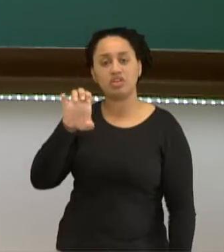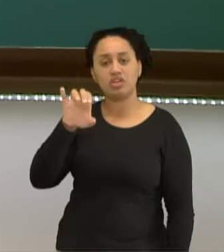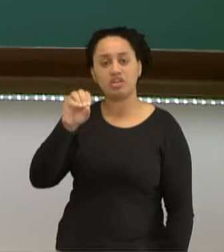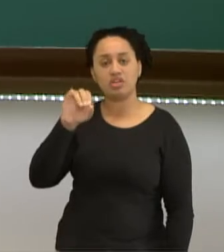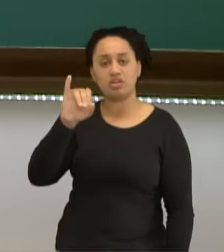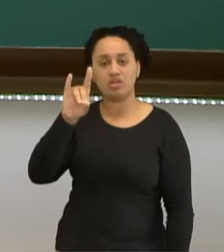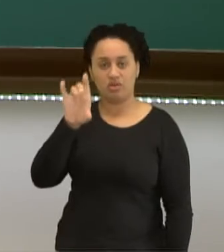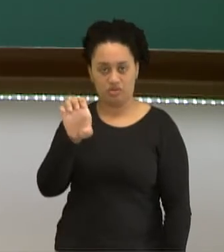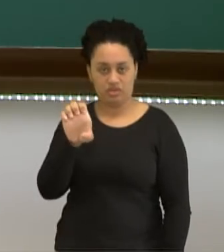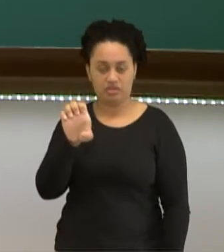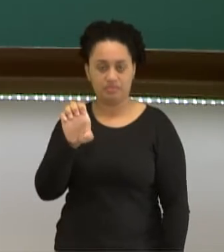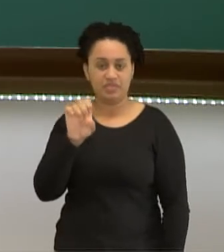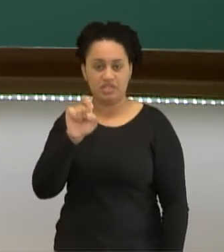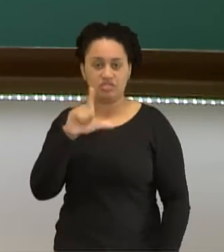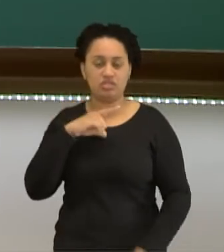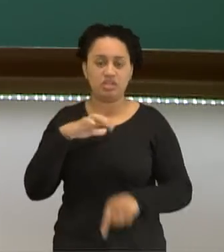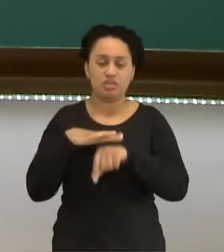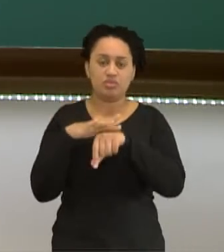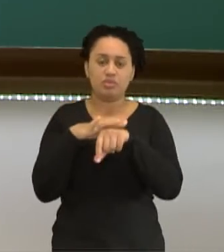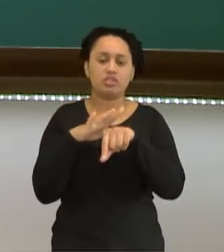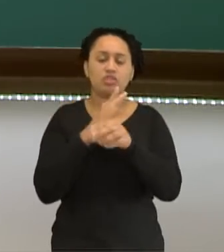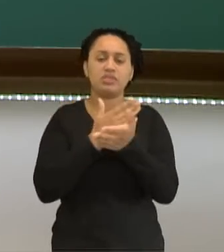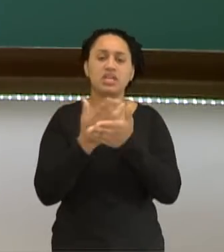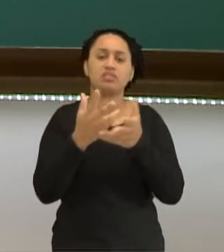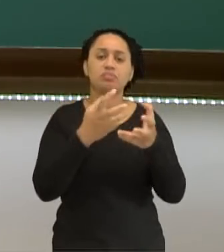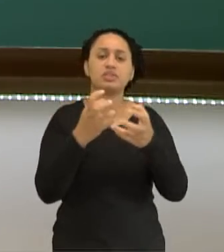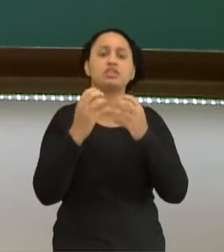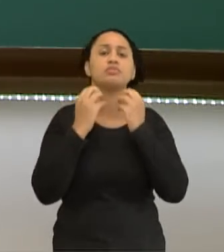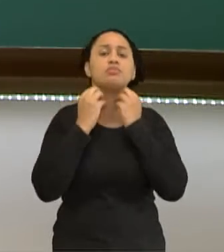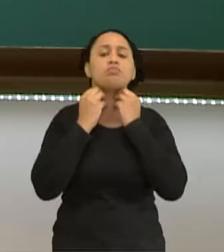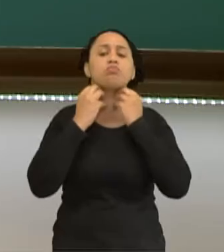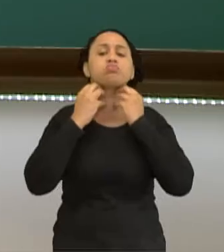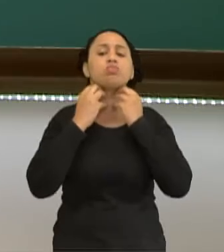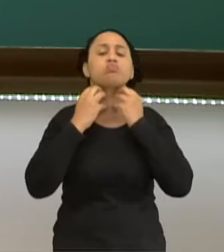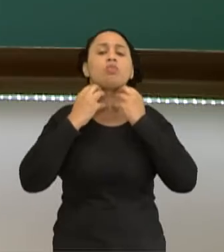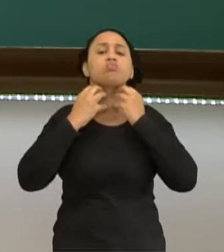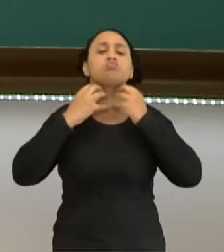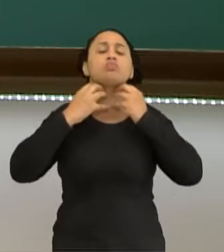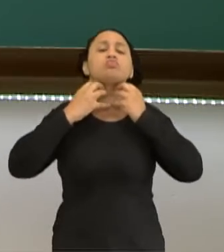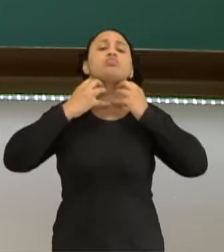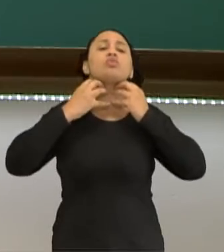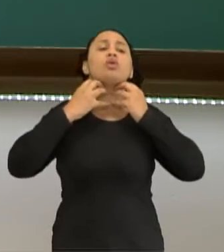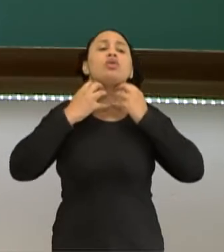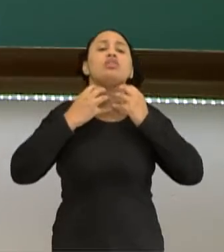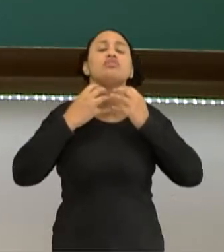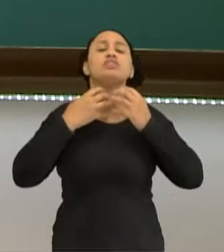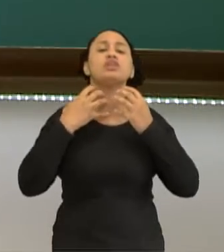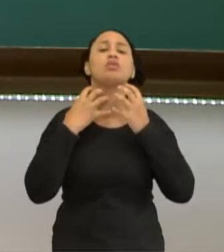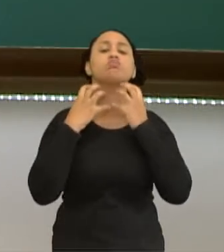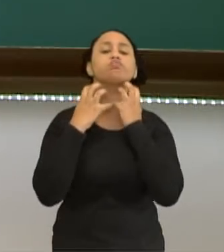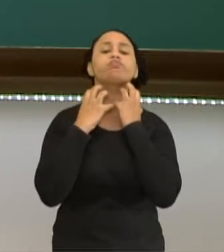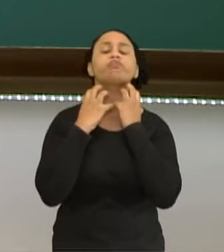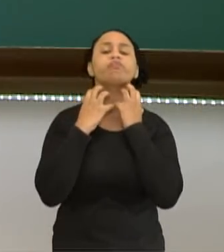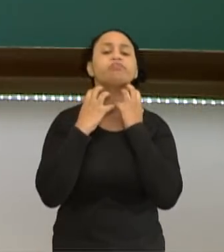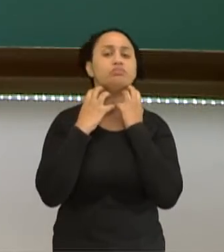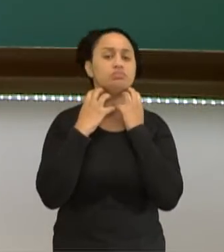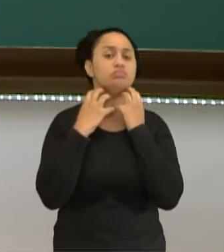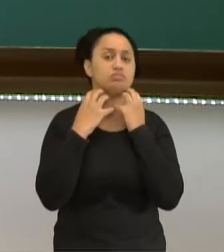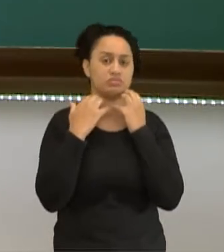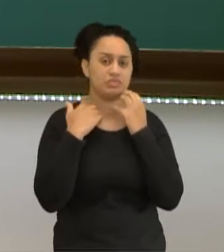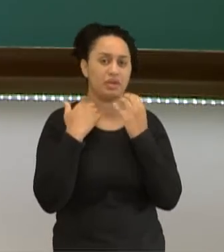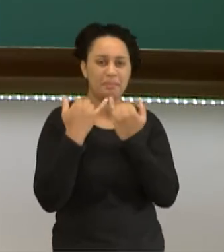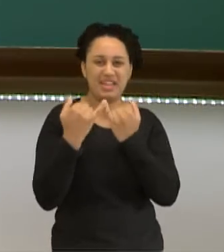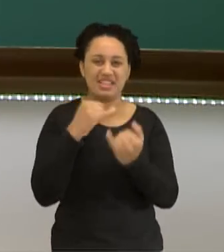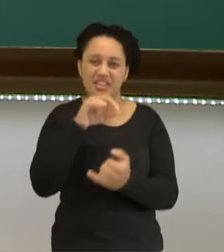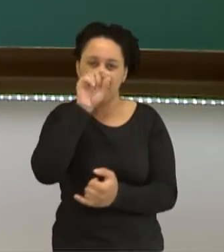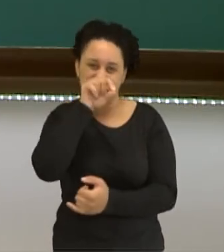tinha o bócio, observava, de repente, que o pescoço ia aumentando, aumentando, formando aquele papo, igual de passarinho, sabe? Essa